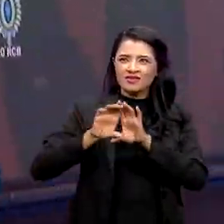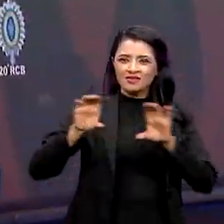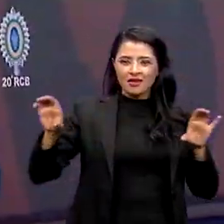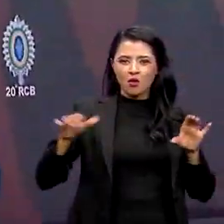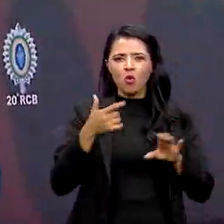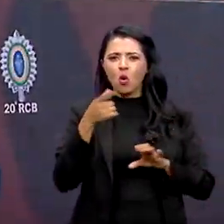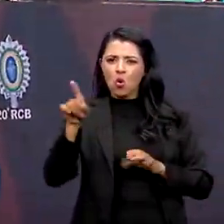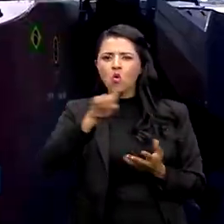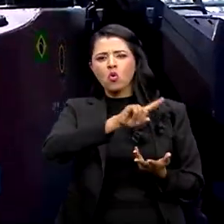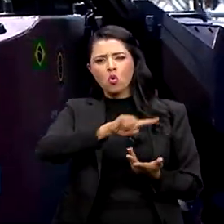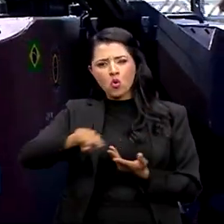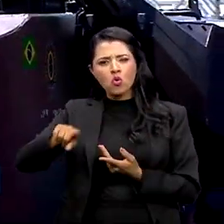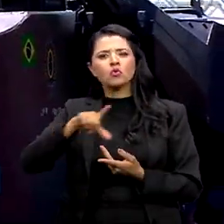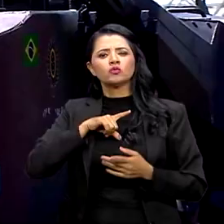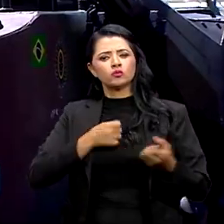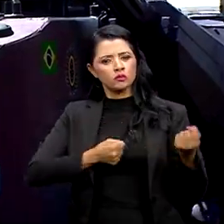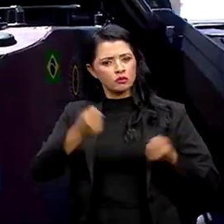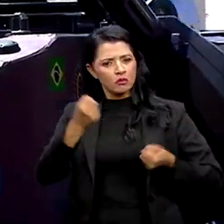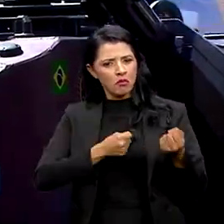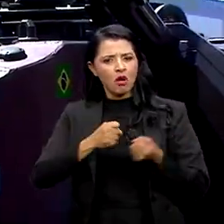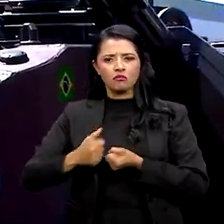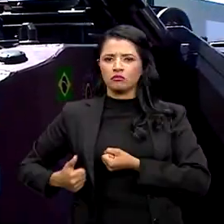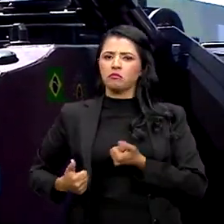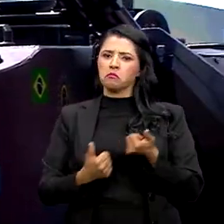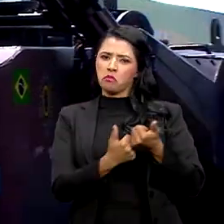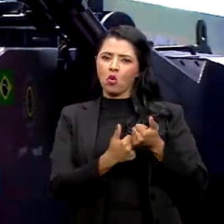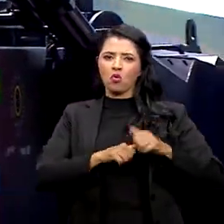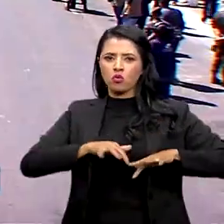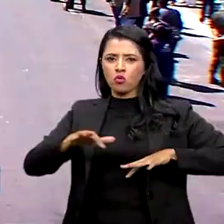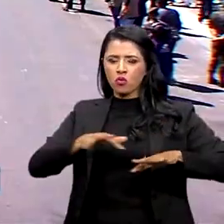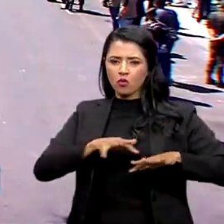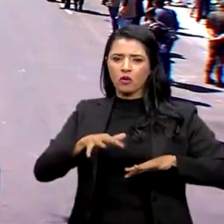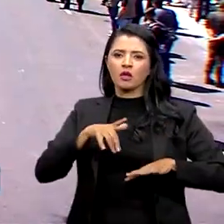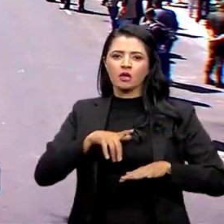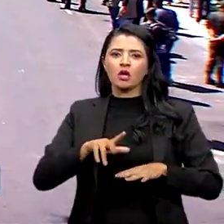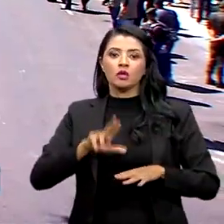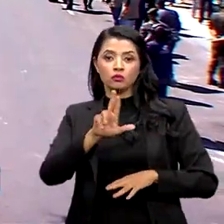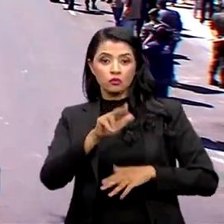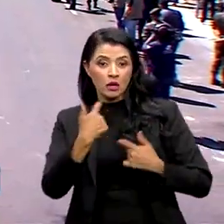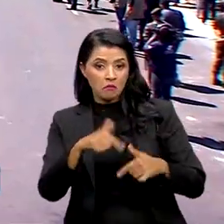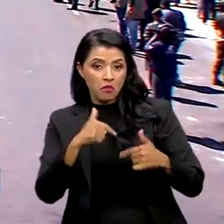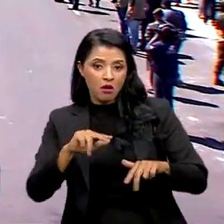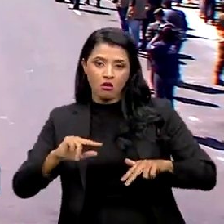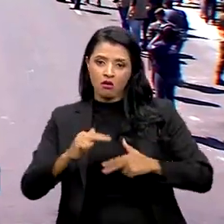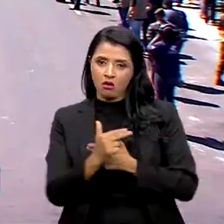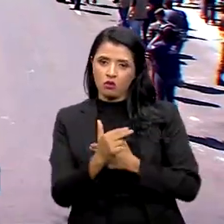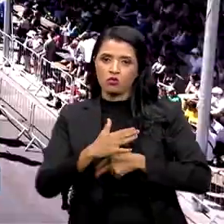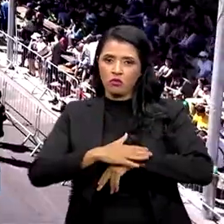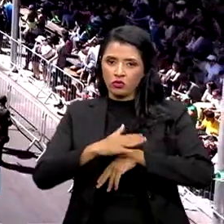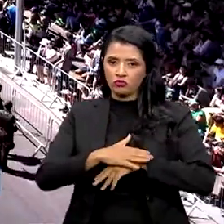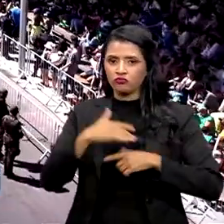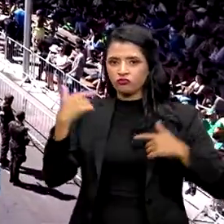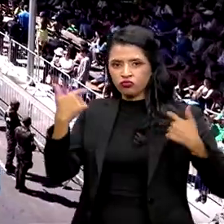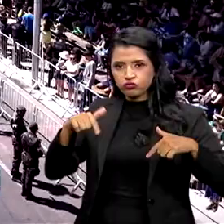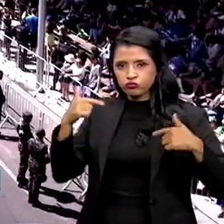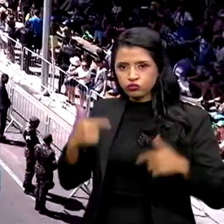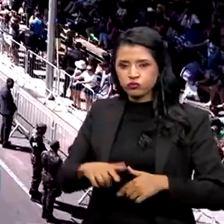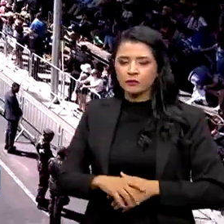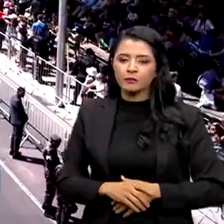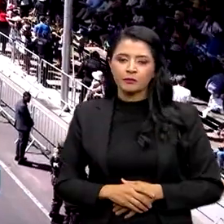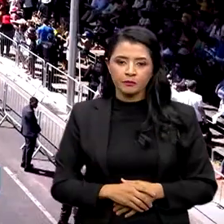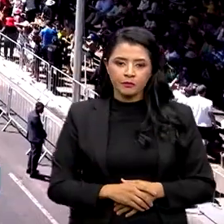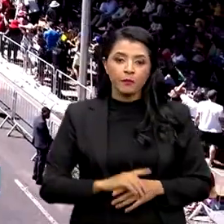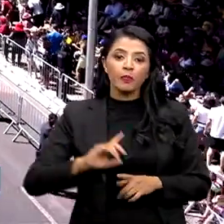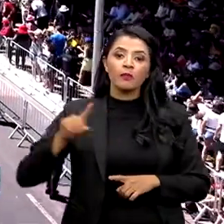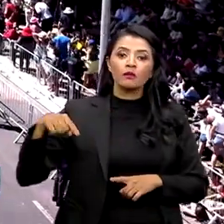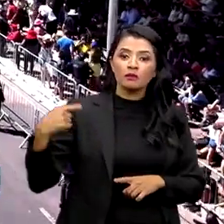outros veículos que apoiam a mobilidade no emprego das Forças Armadas em operações. Em